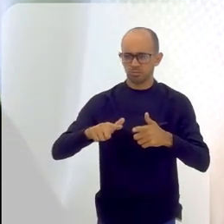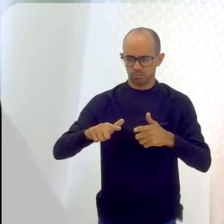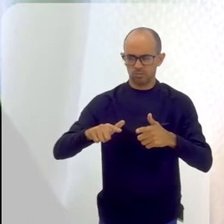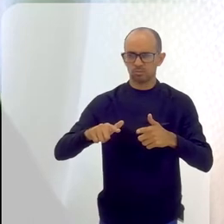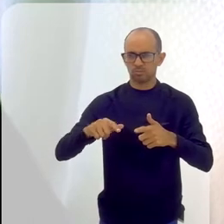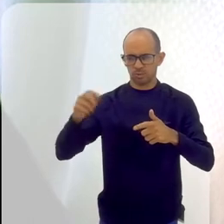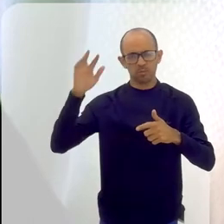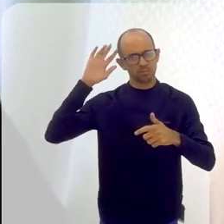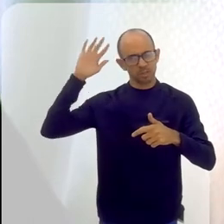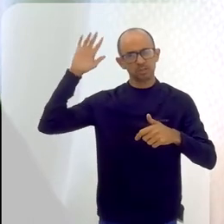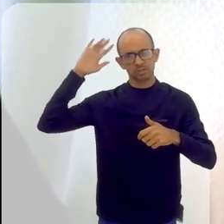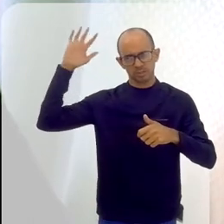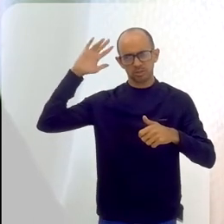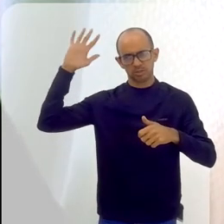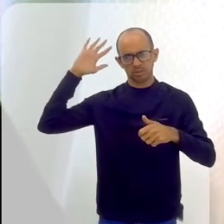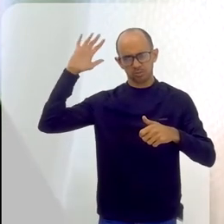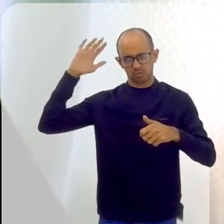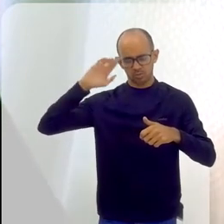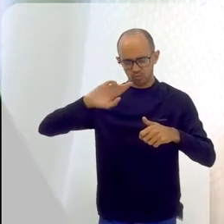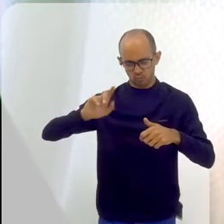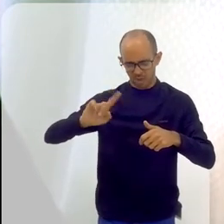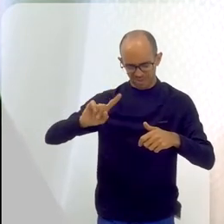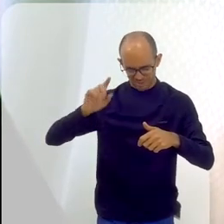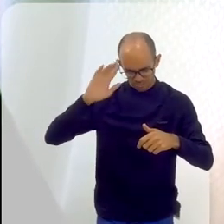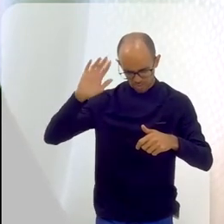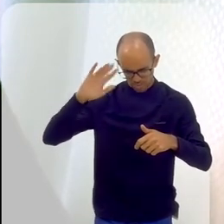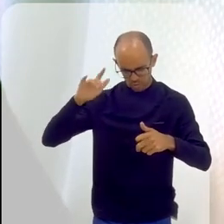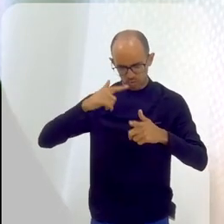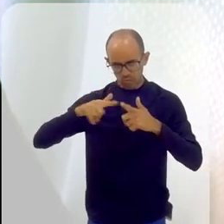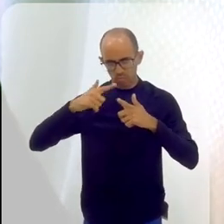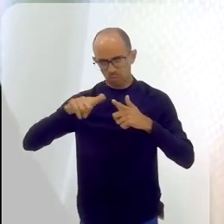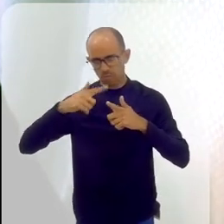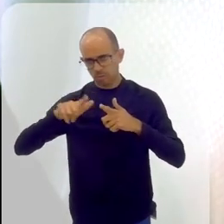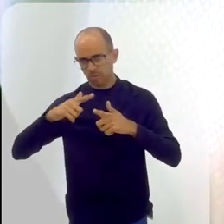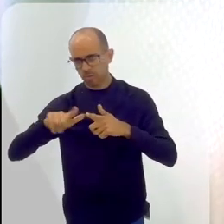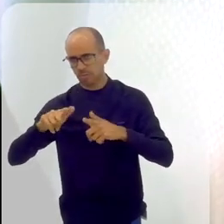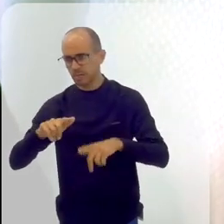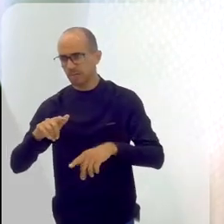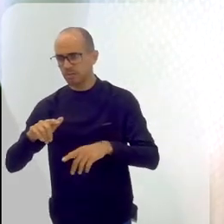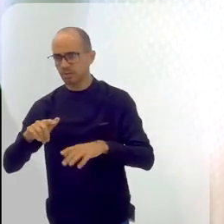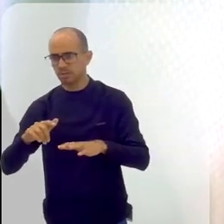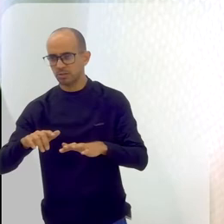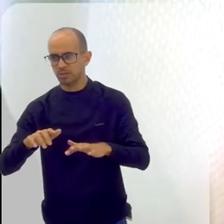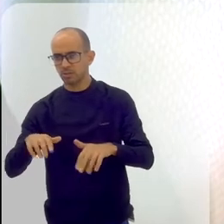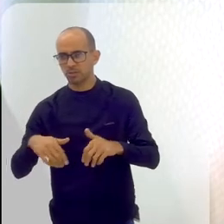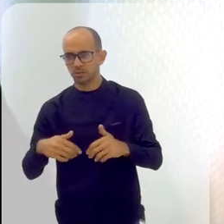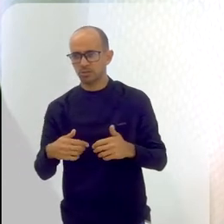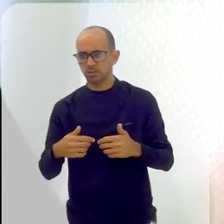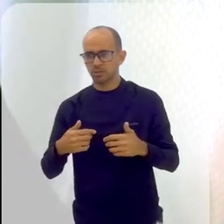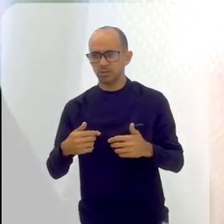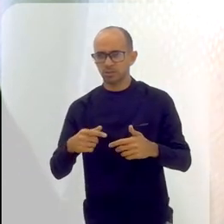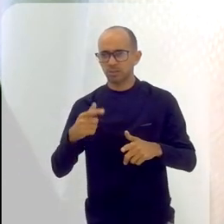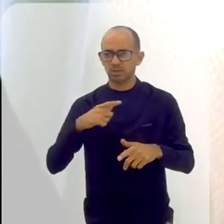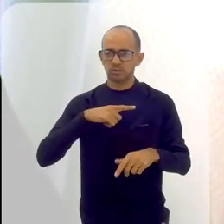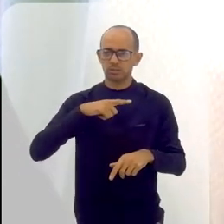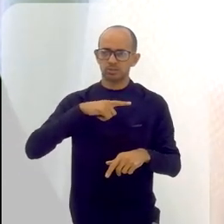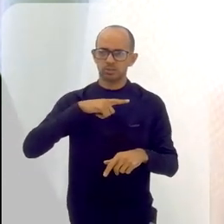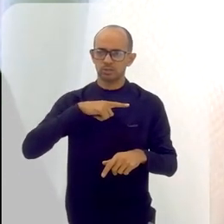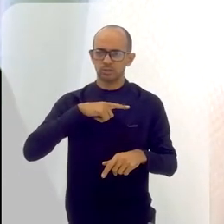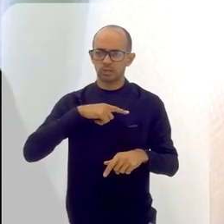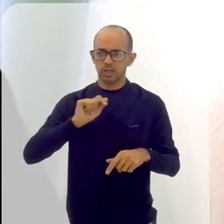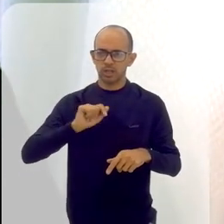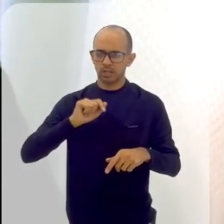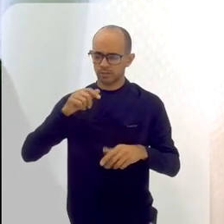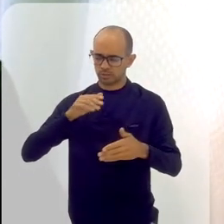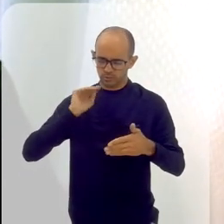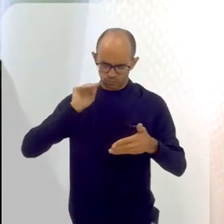imaginação. Não que se imagine um problema, não é isso que eu estou falando, mas eles estão tão conjurados às vezes